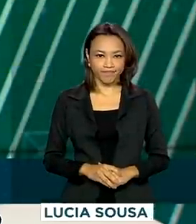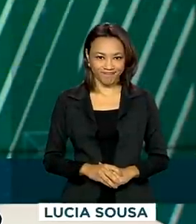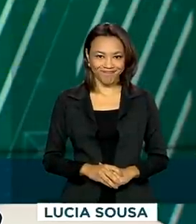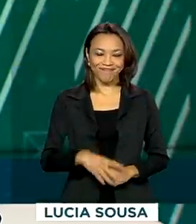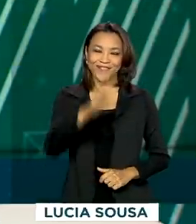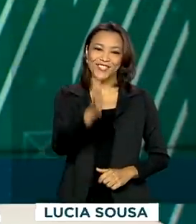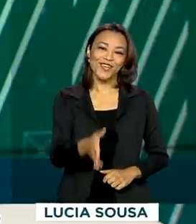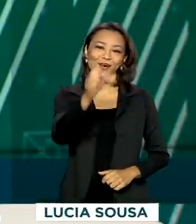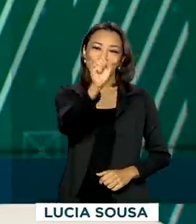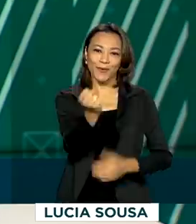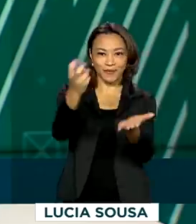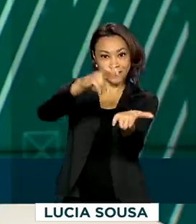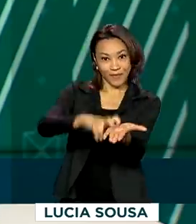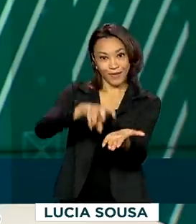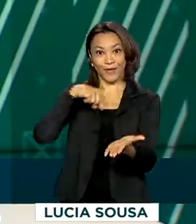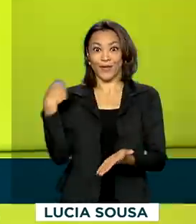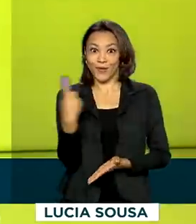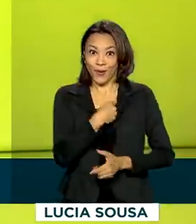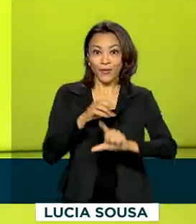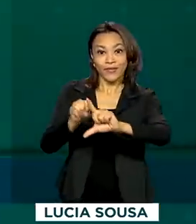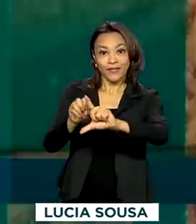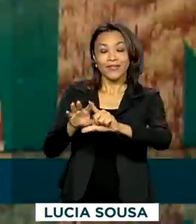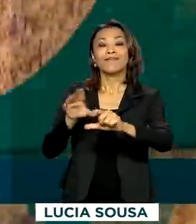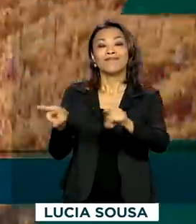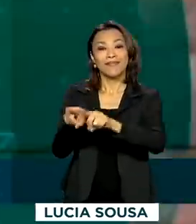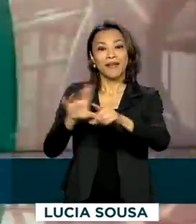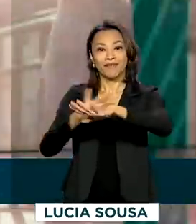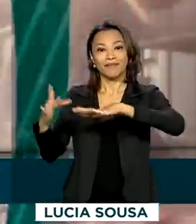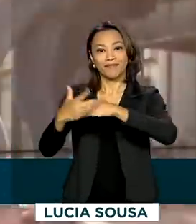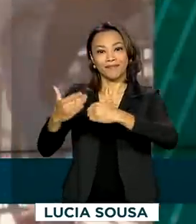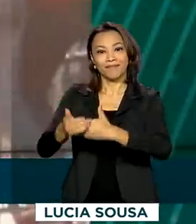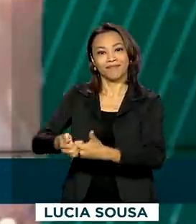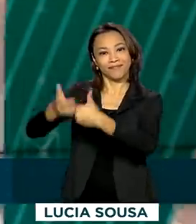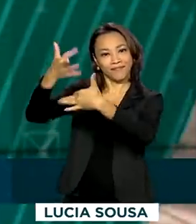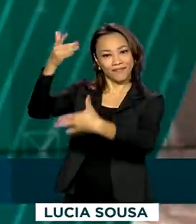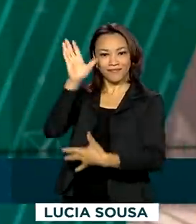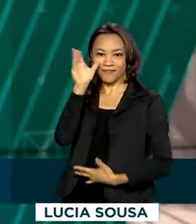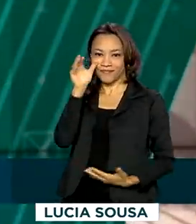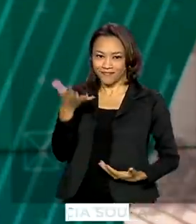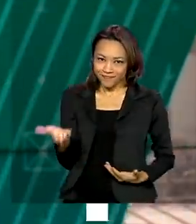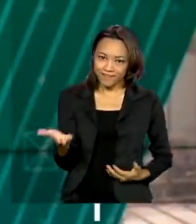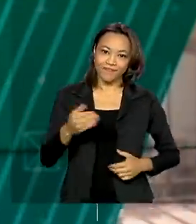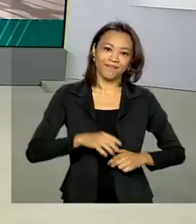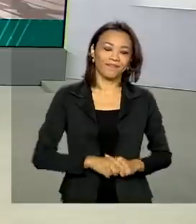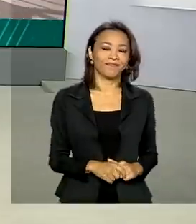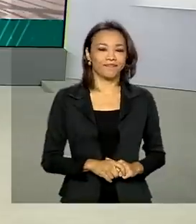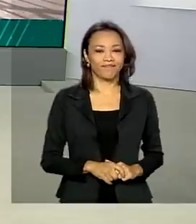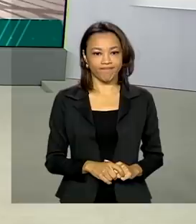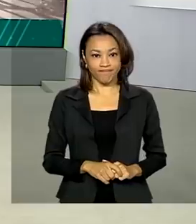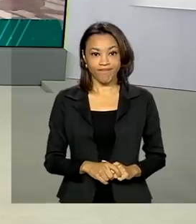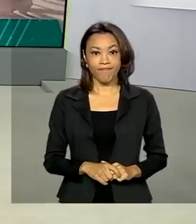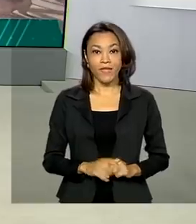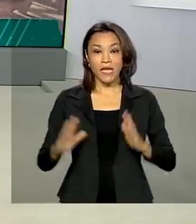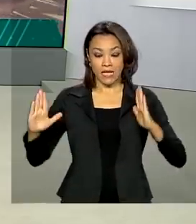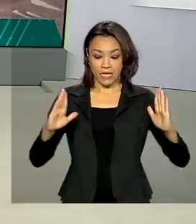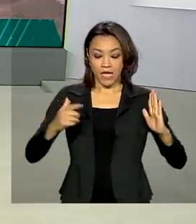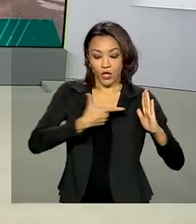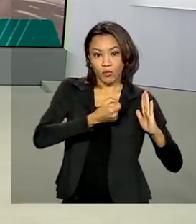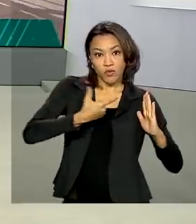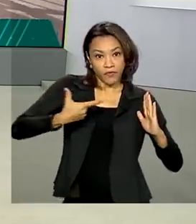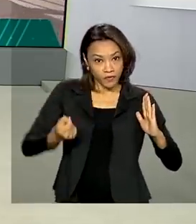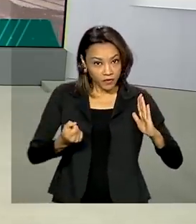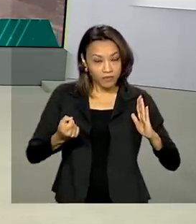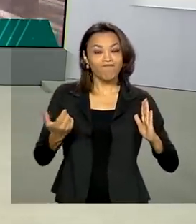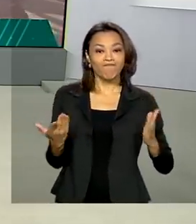São 8 horas da manhã e nós estamos ao vivo também pelas redes sociais. Em 2020, o